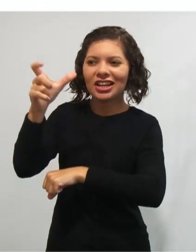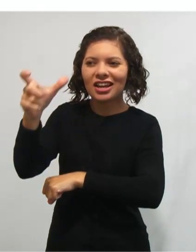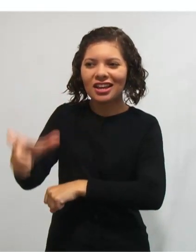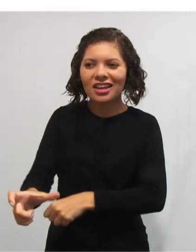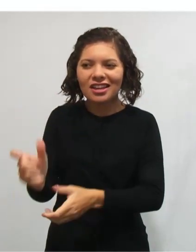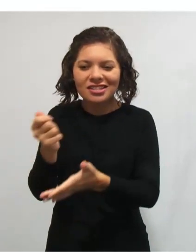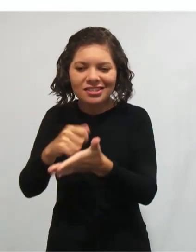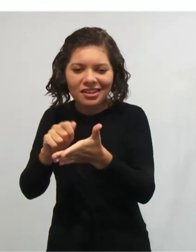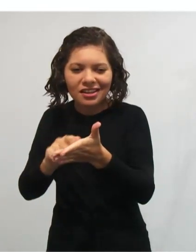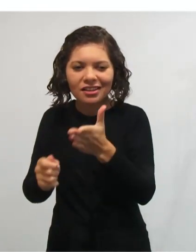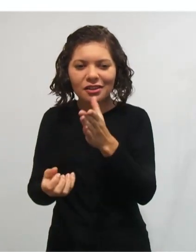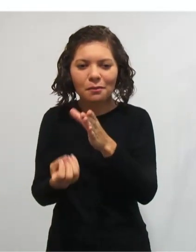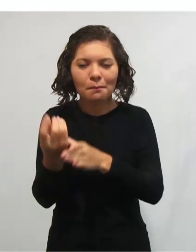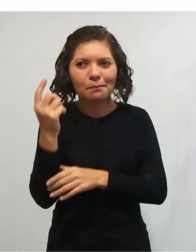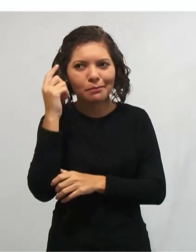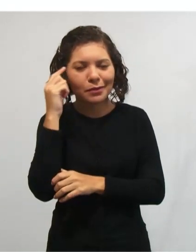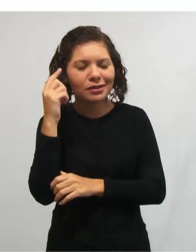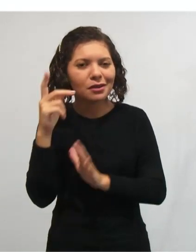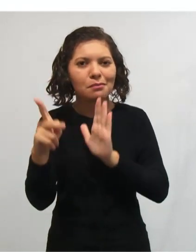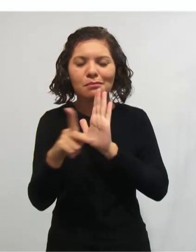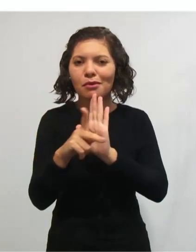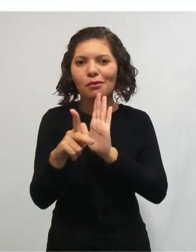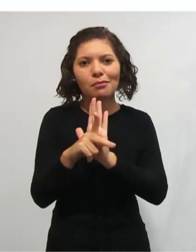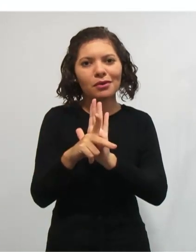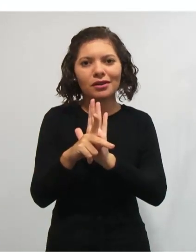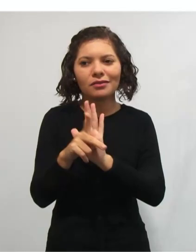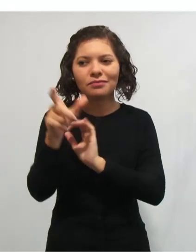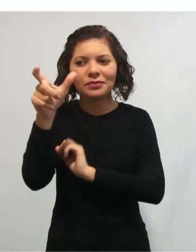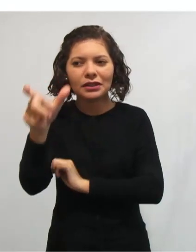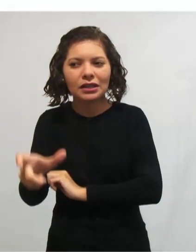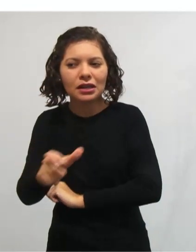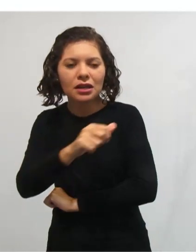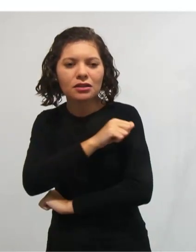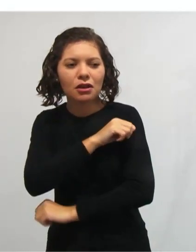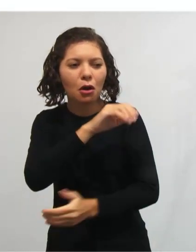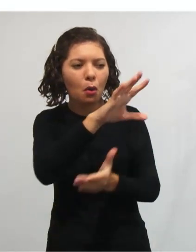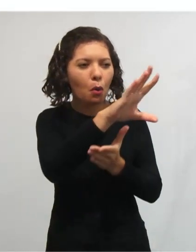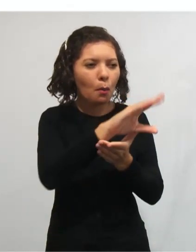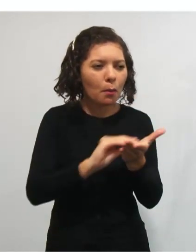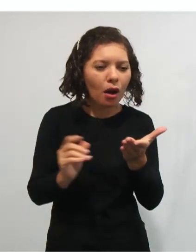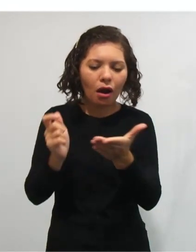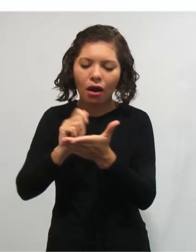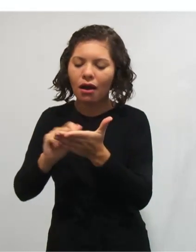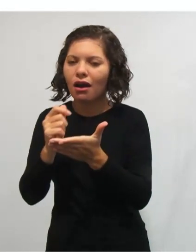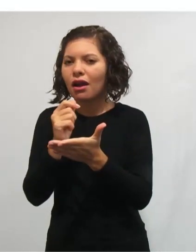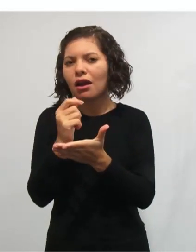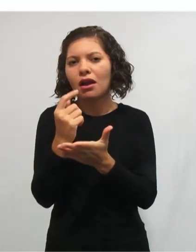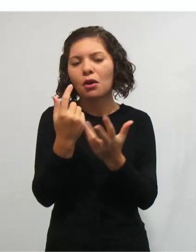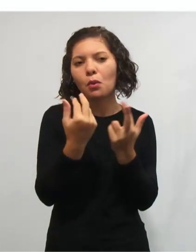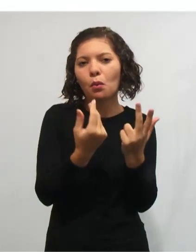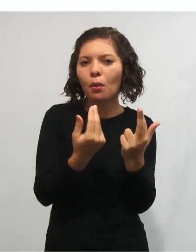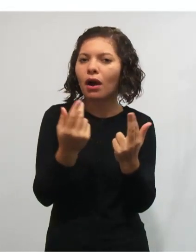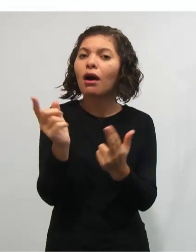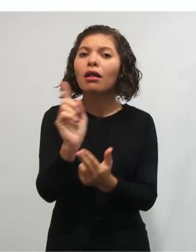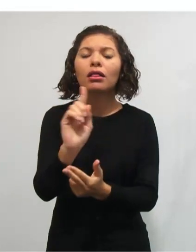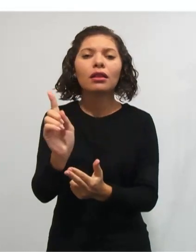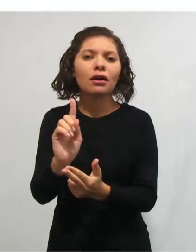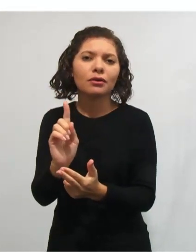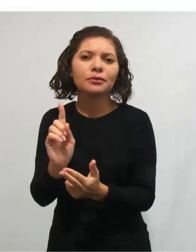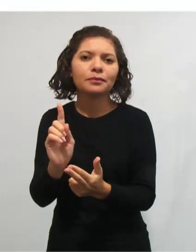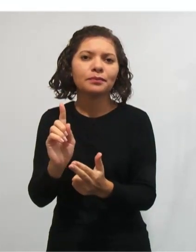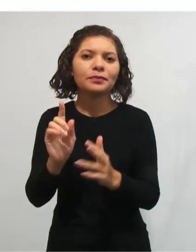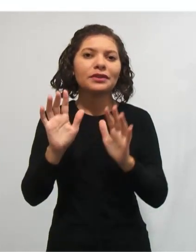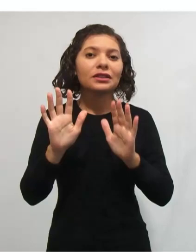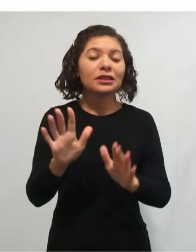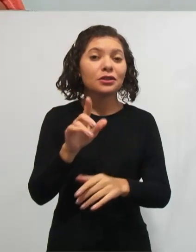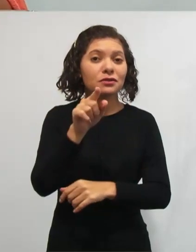escrita e que ela não vai seguir de maneira homogênea. No entanto, você se introduz